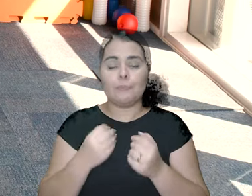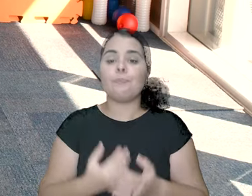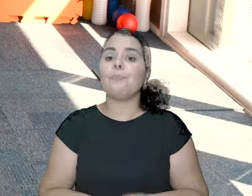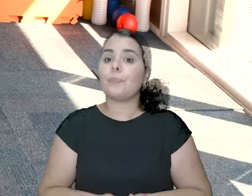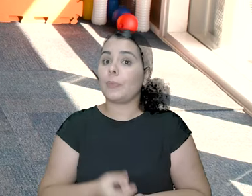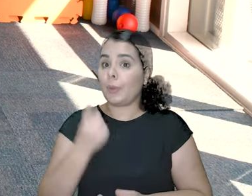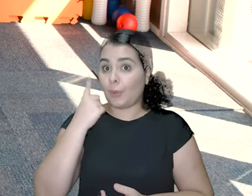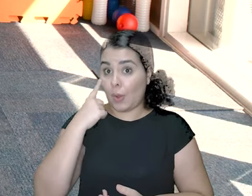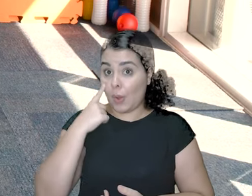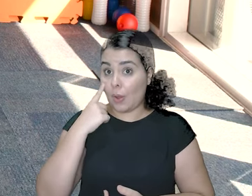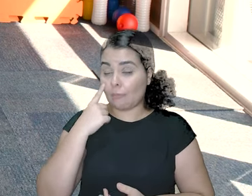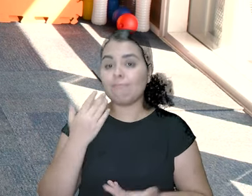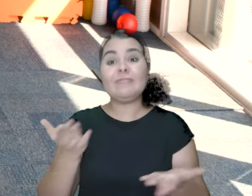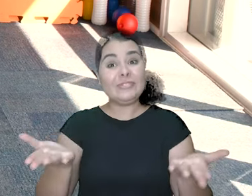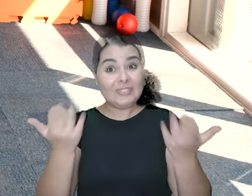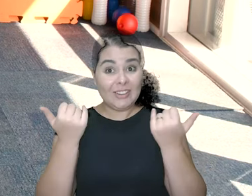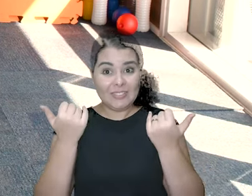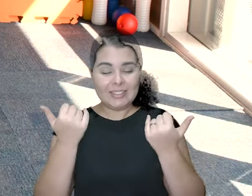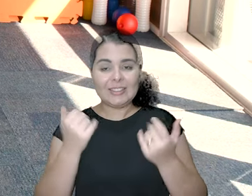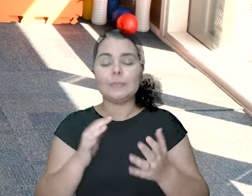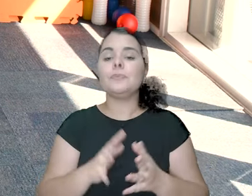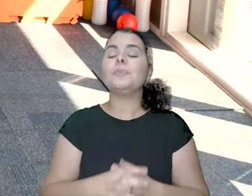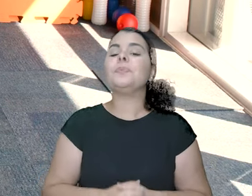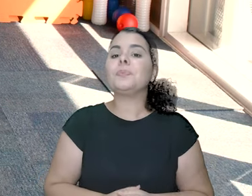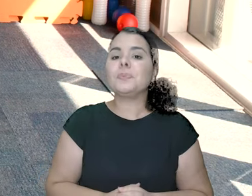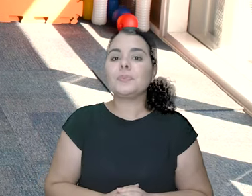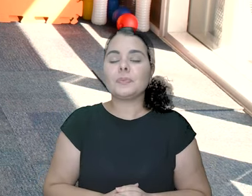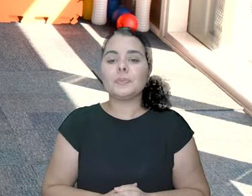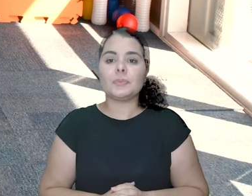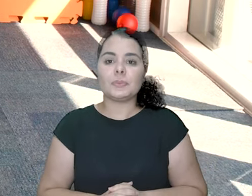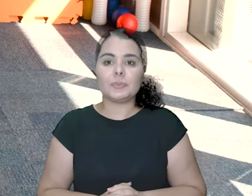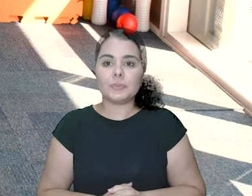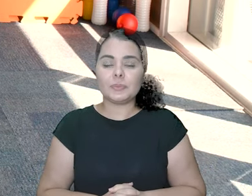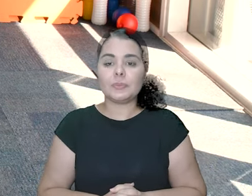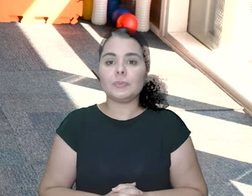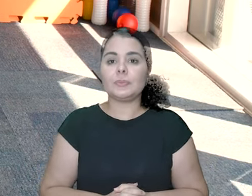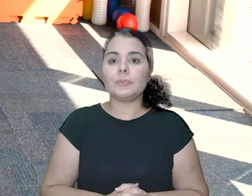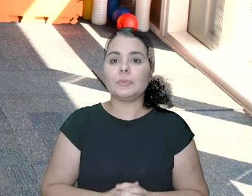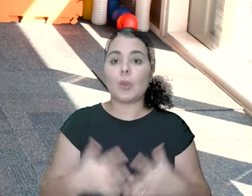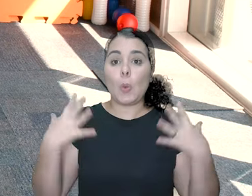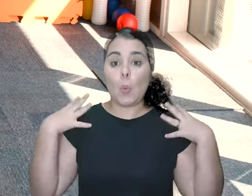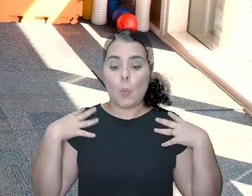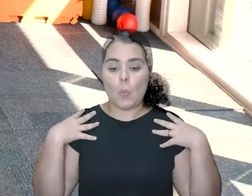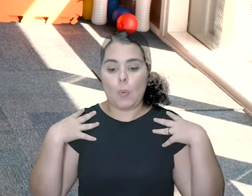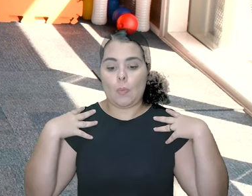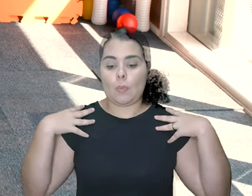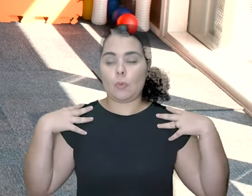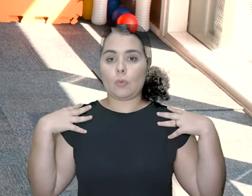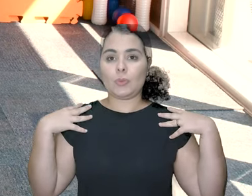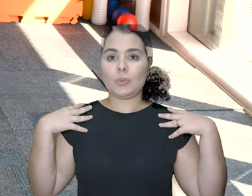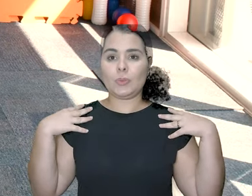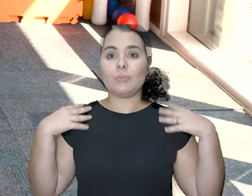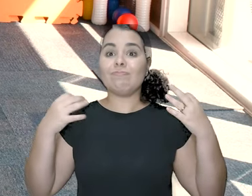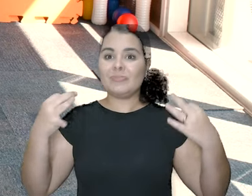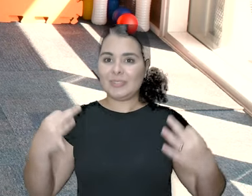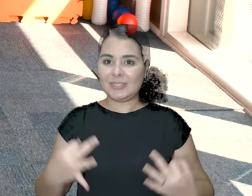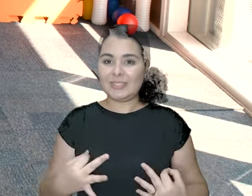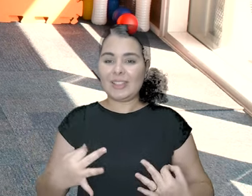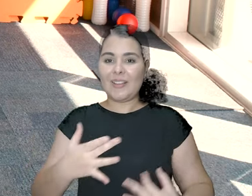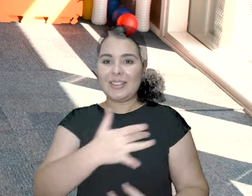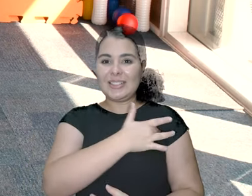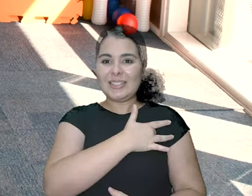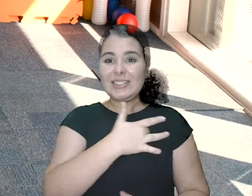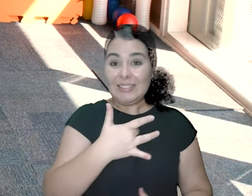Assim não pode fazer. Olha lá. Vamos lá. Empurra. Subiu. Ombro para frente.